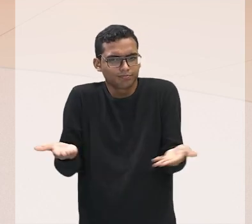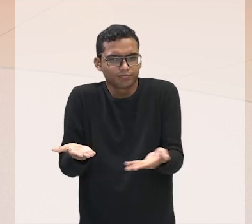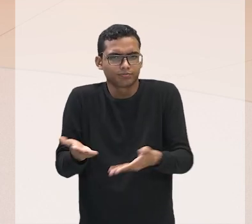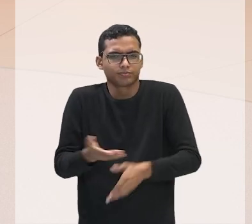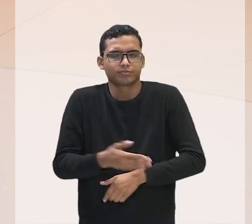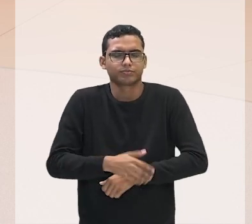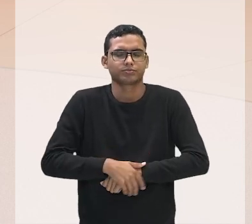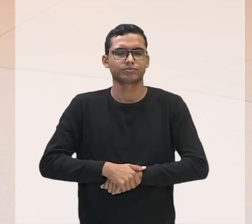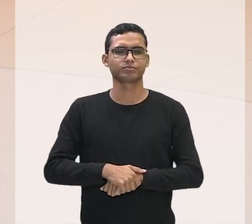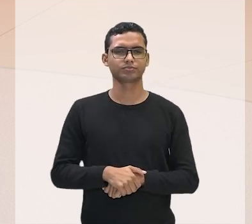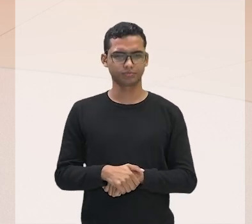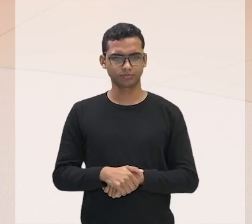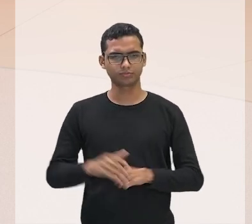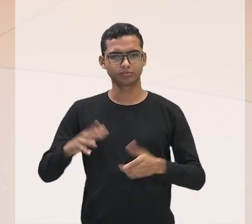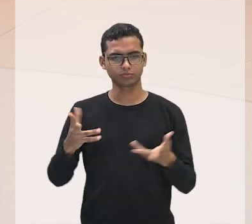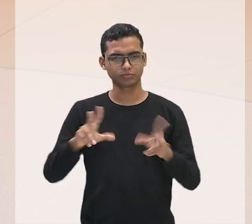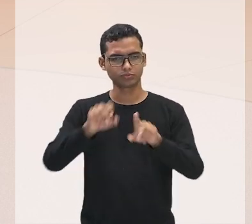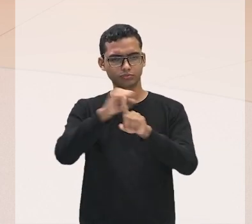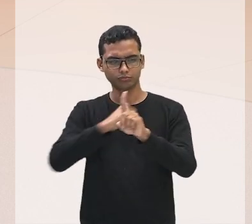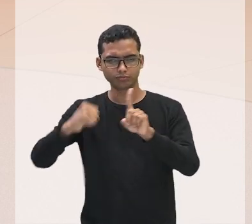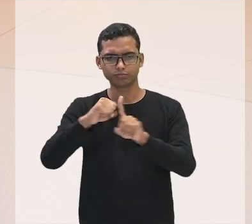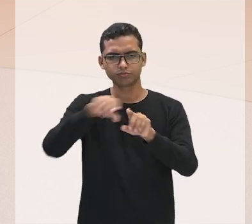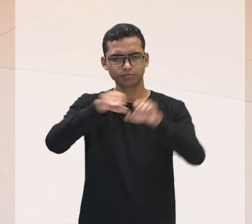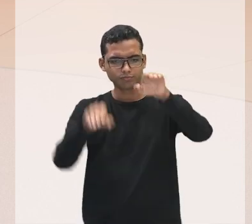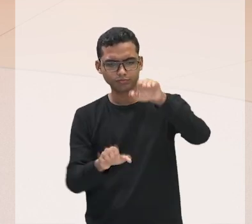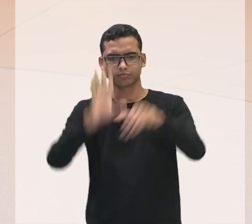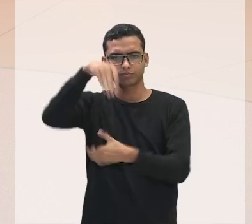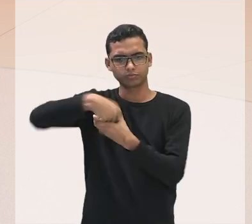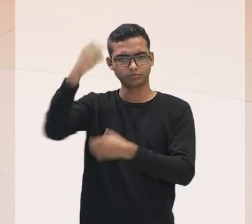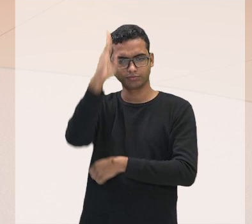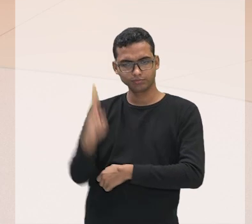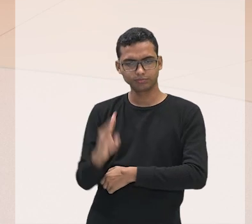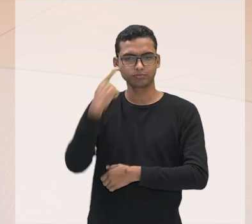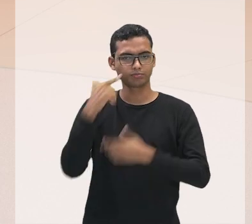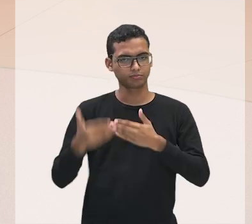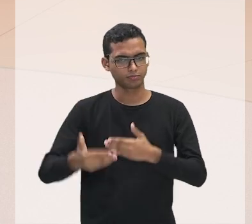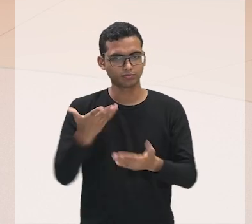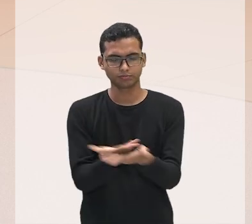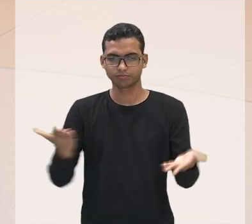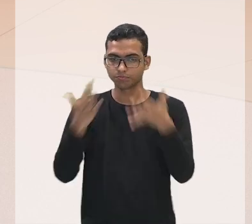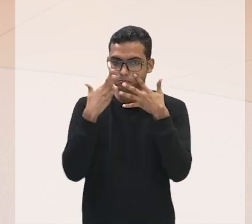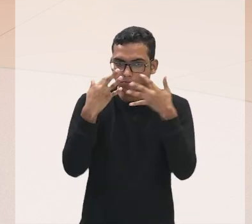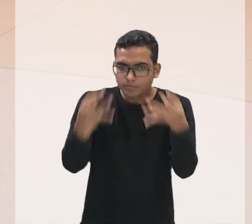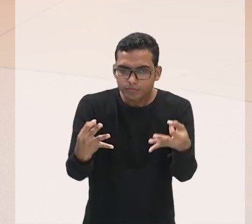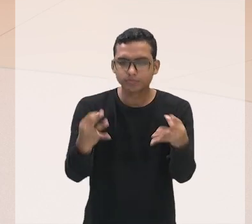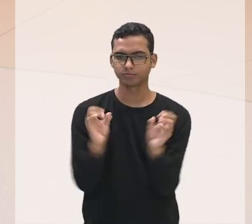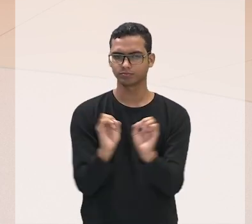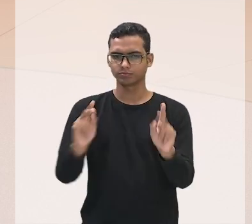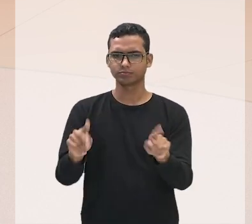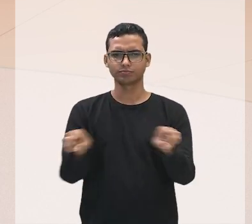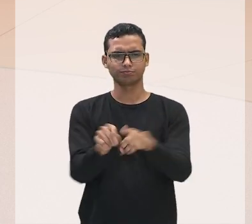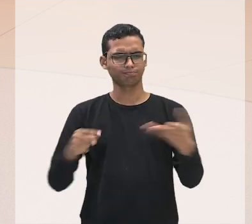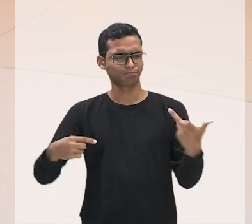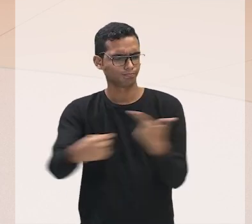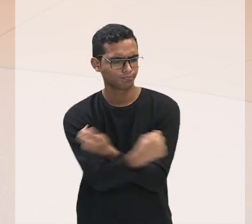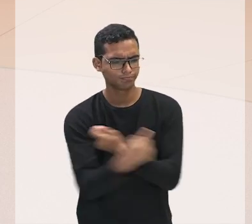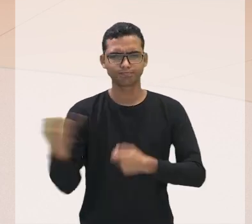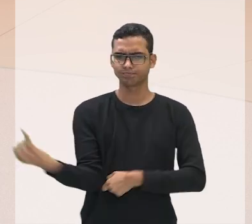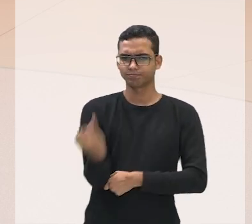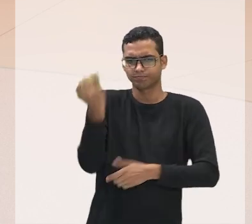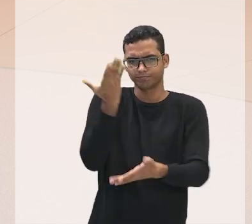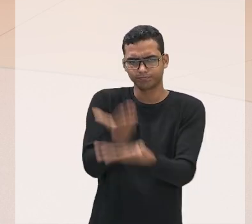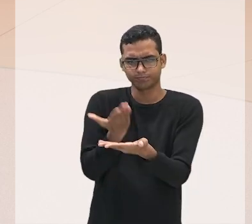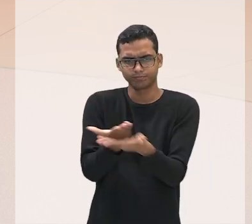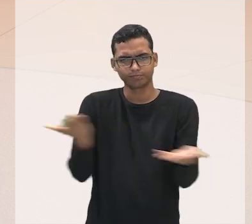é sobre a desigualdade social no Brasil, beleza? Então vamos dar uma olhadinha, prestem atenção que a gente tem muita coisa importante,